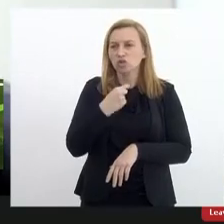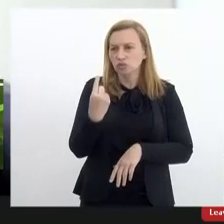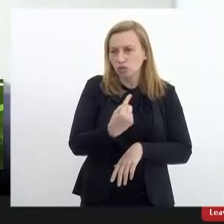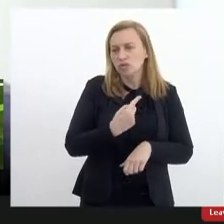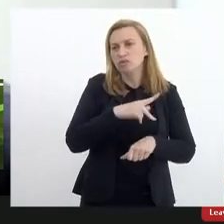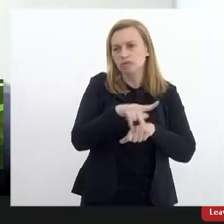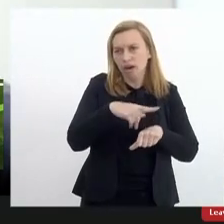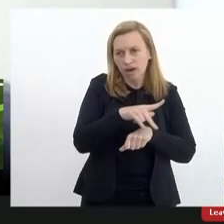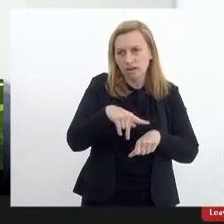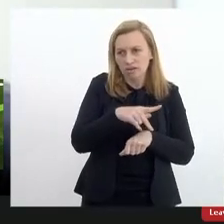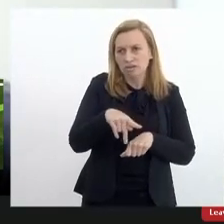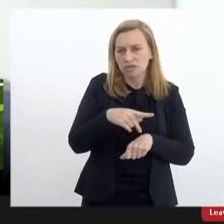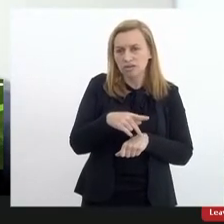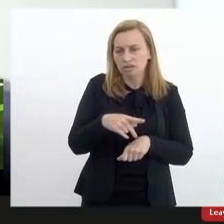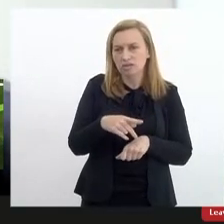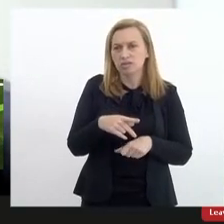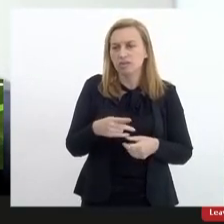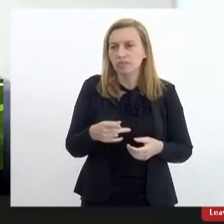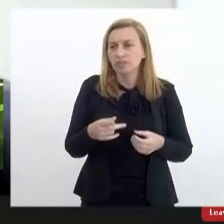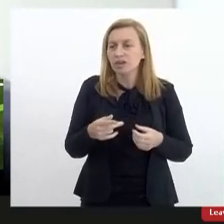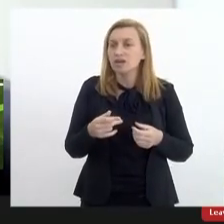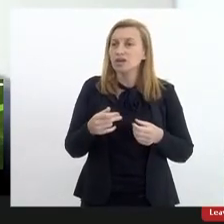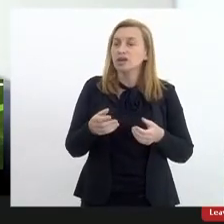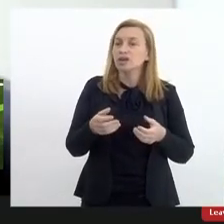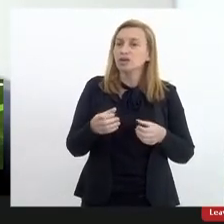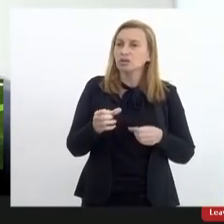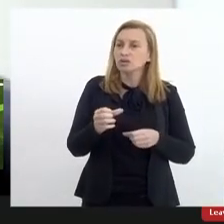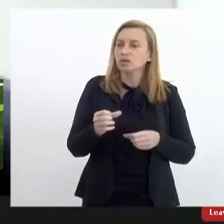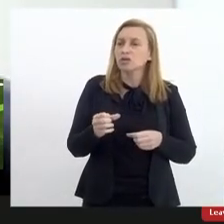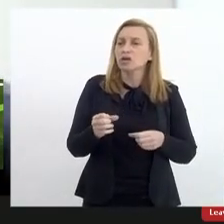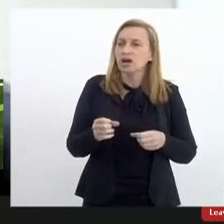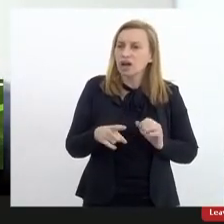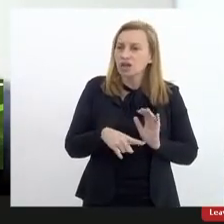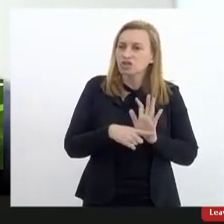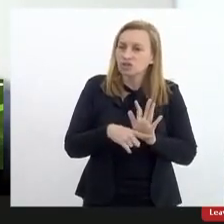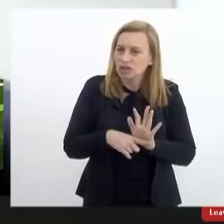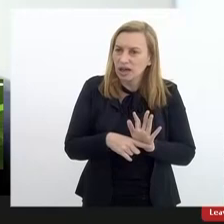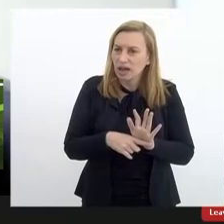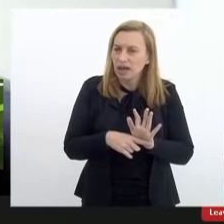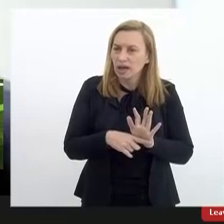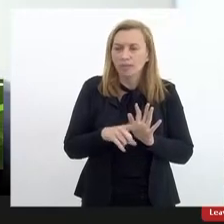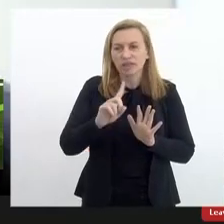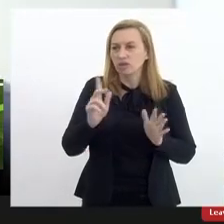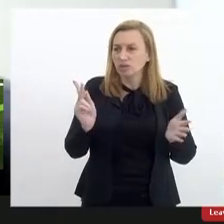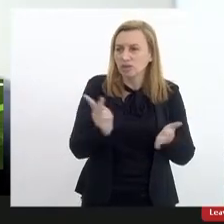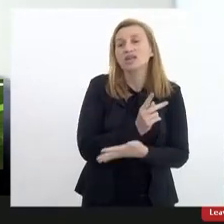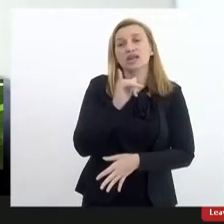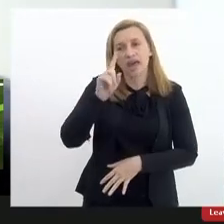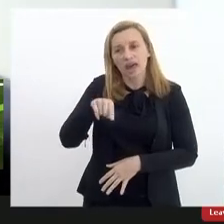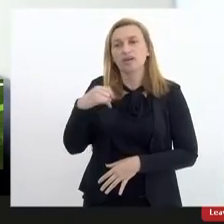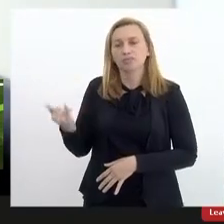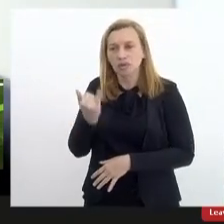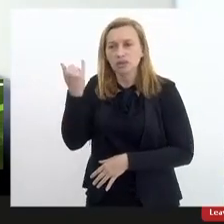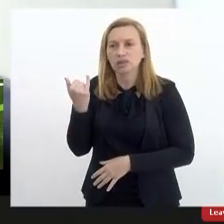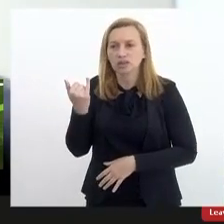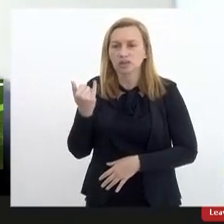então a gente ter condições de reverter isso é muito importante e aí no meio desse caminho a gente ser